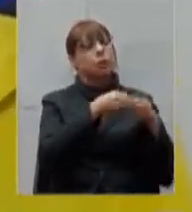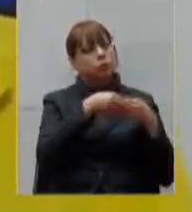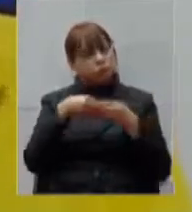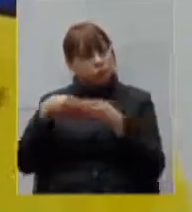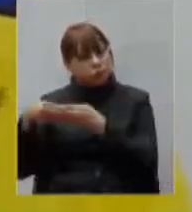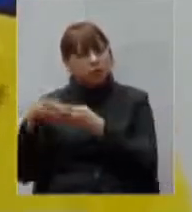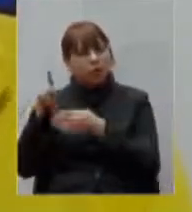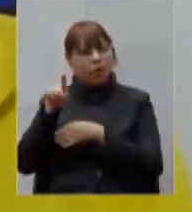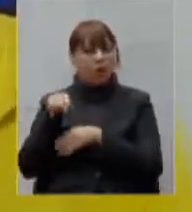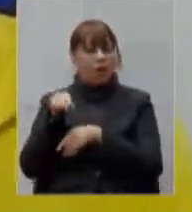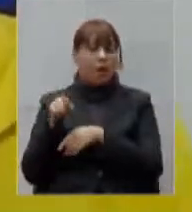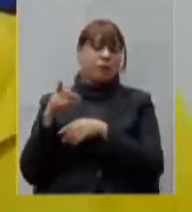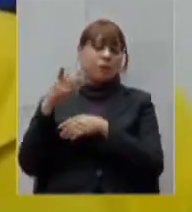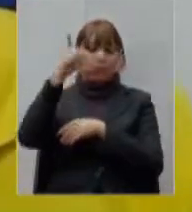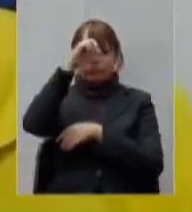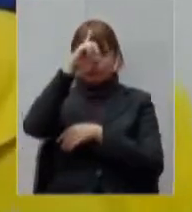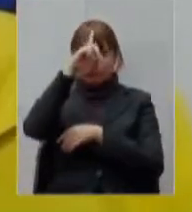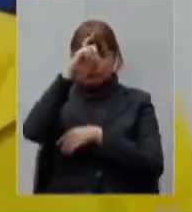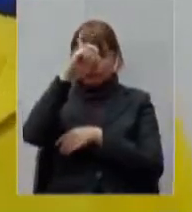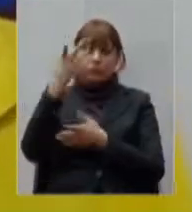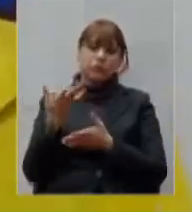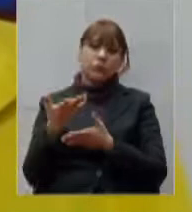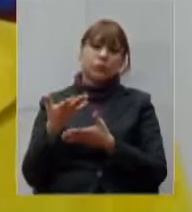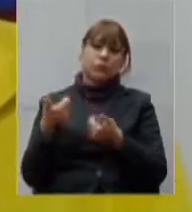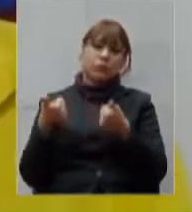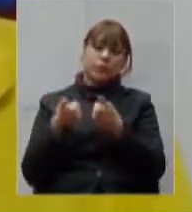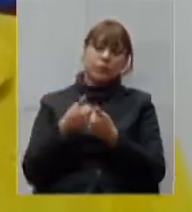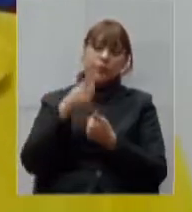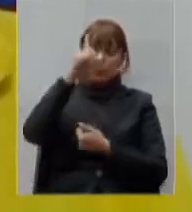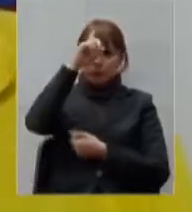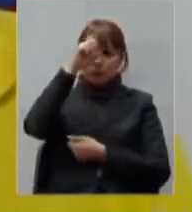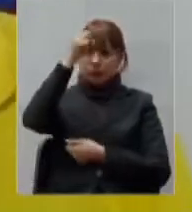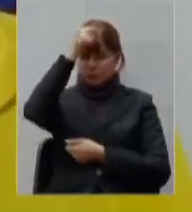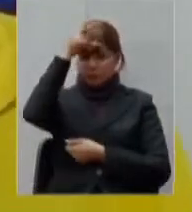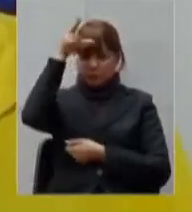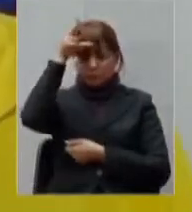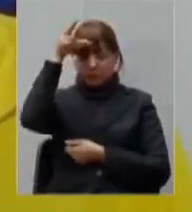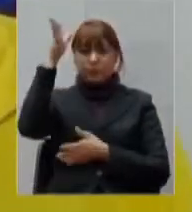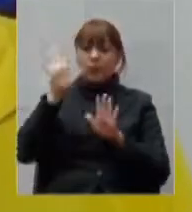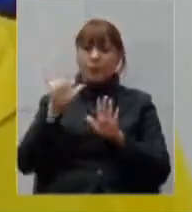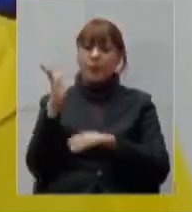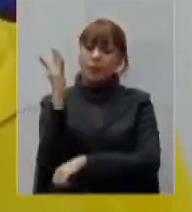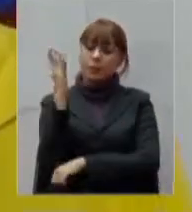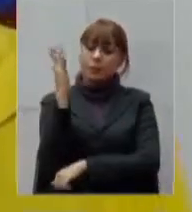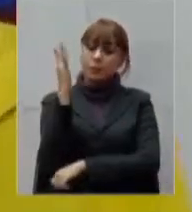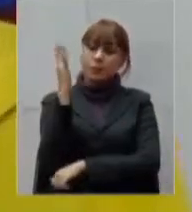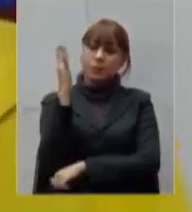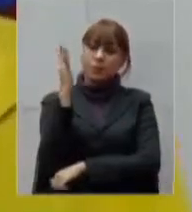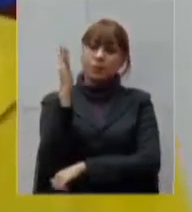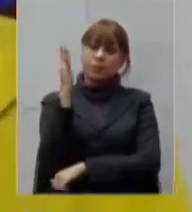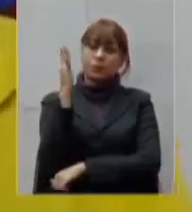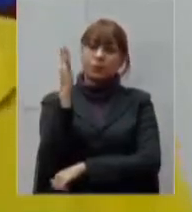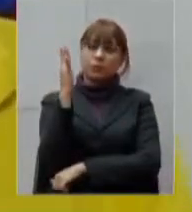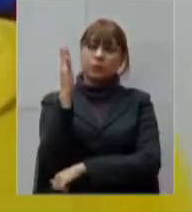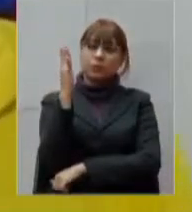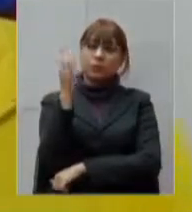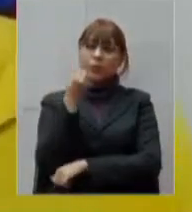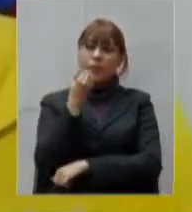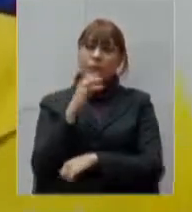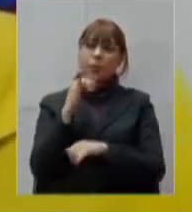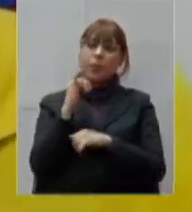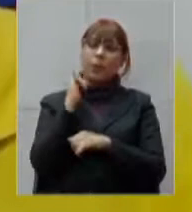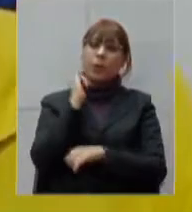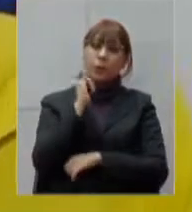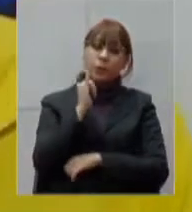que fica numa escola ao lado do hospital municipal, mas, e Patinga teve ontem uma boa notícia, que é